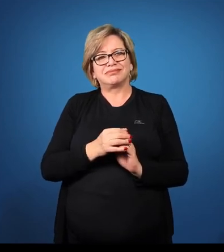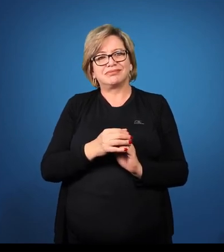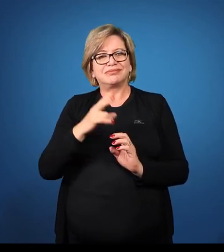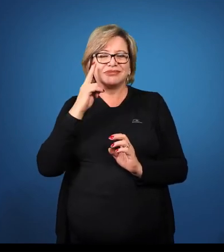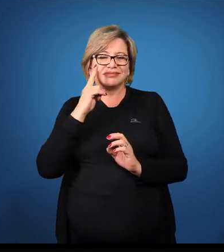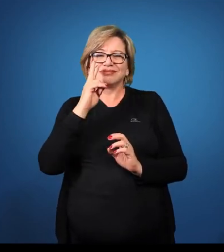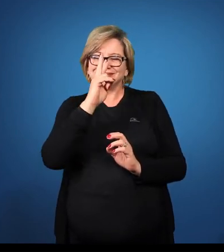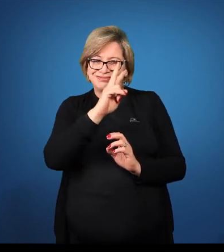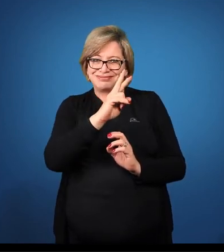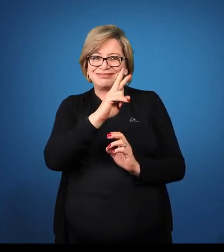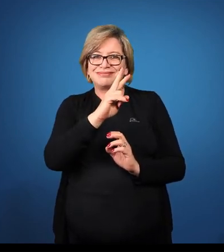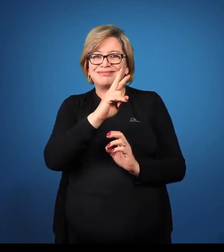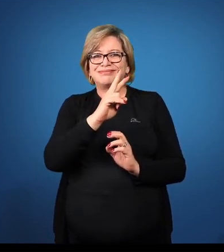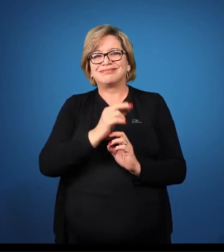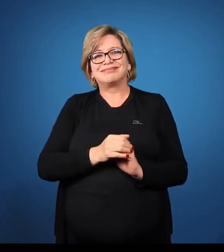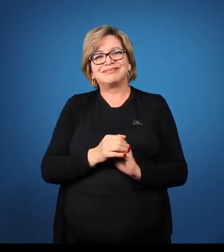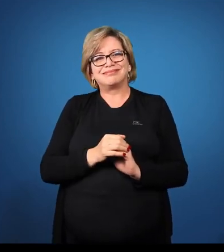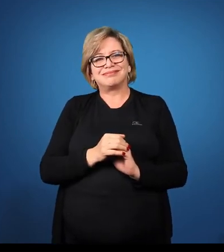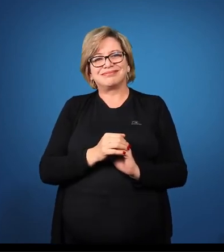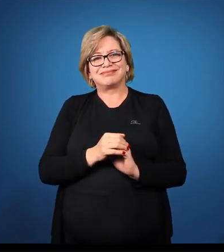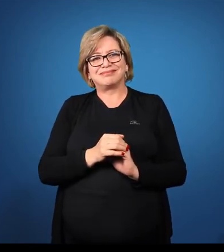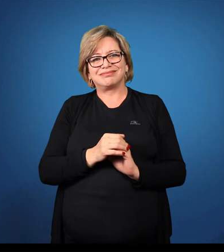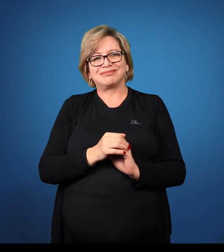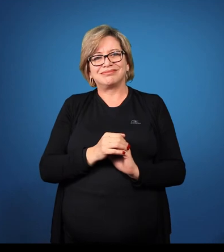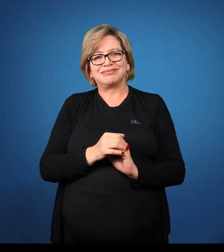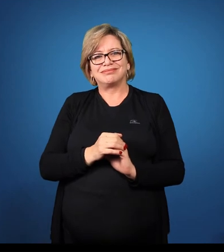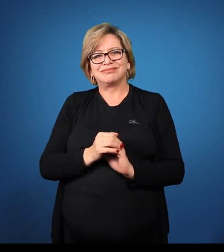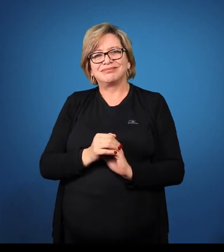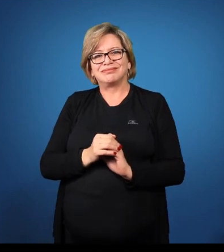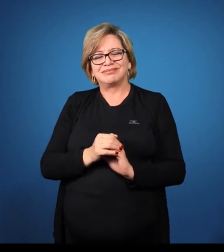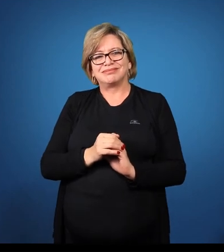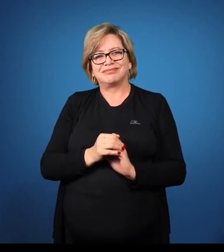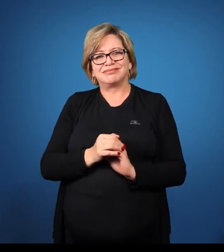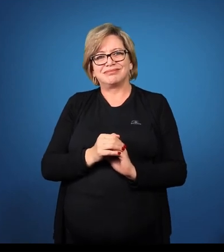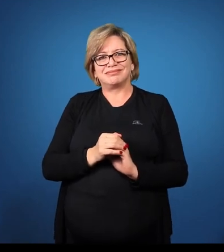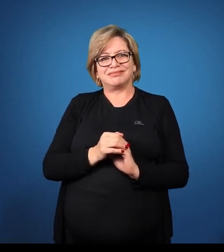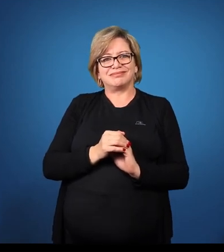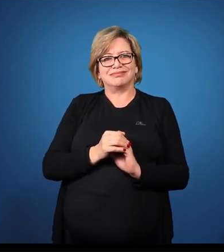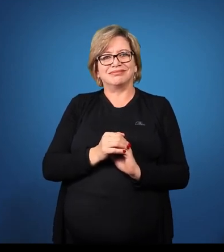Dificilis. Dificilis. Dificilis.